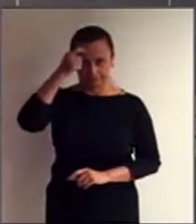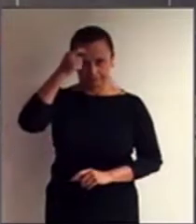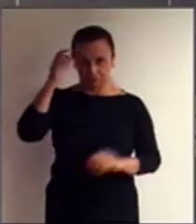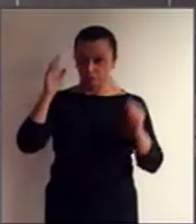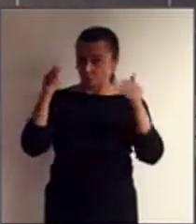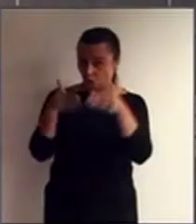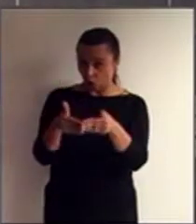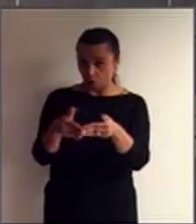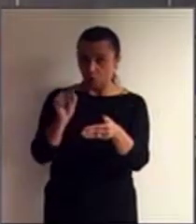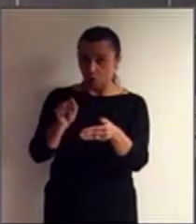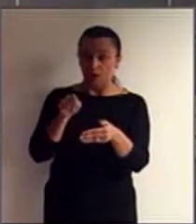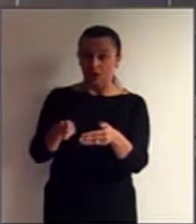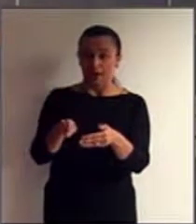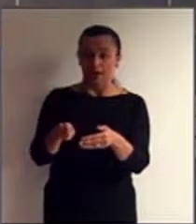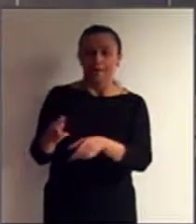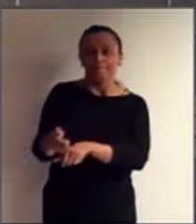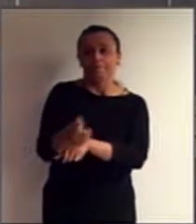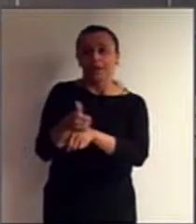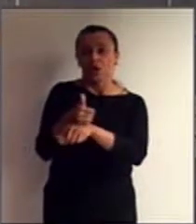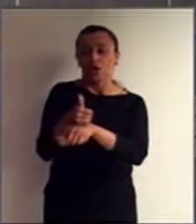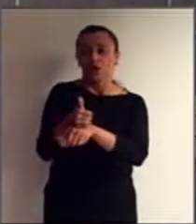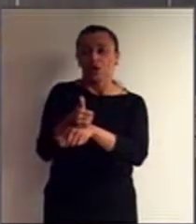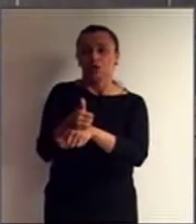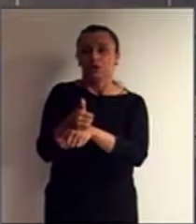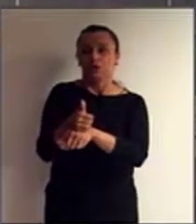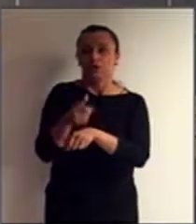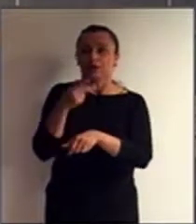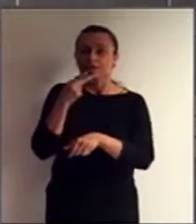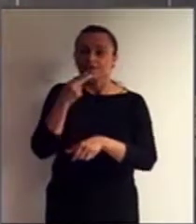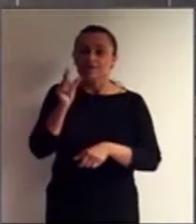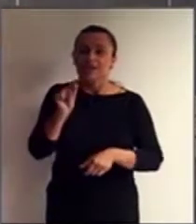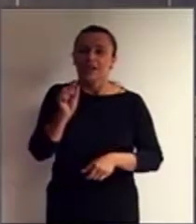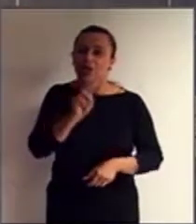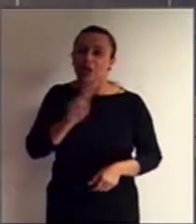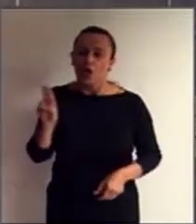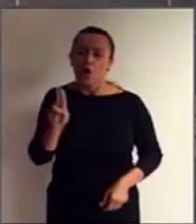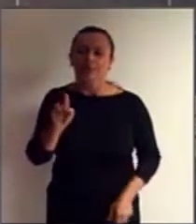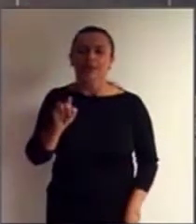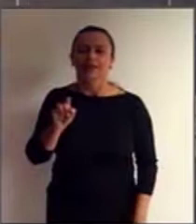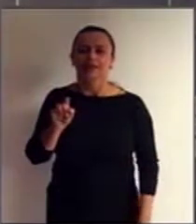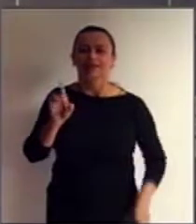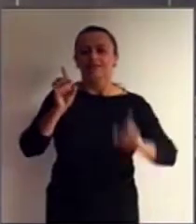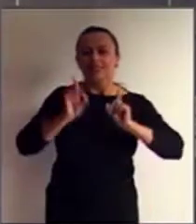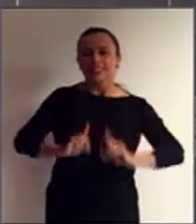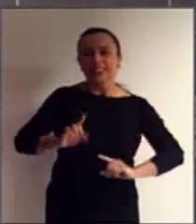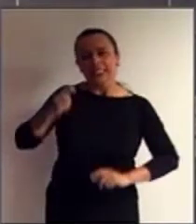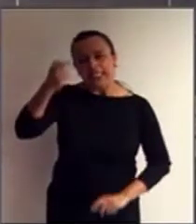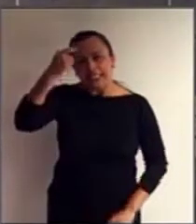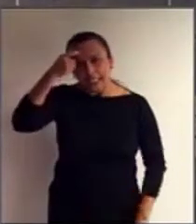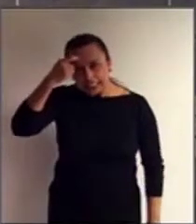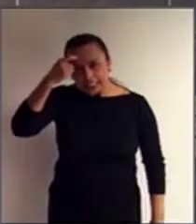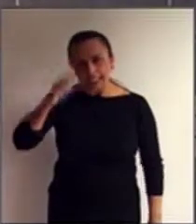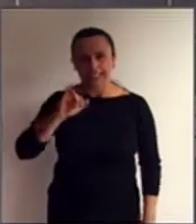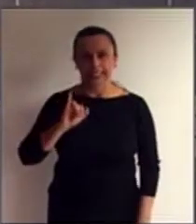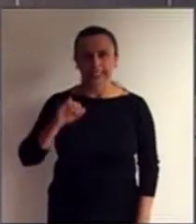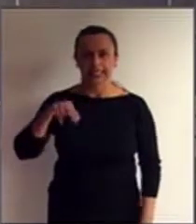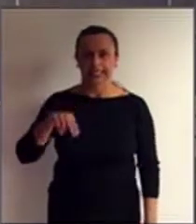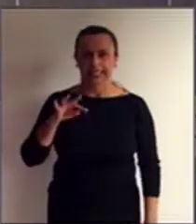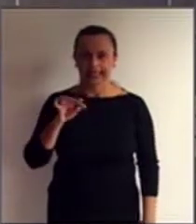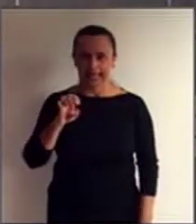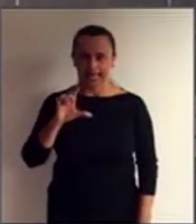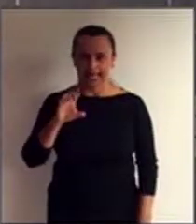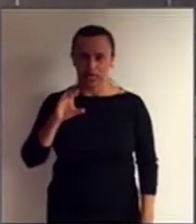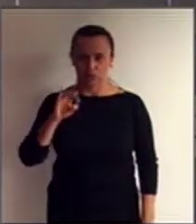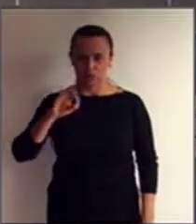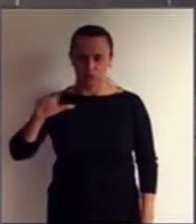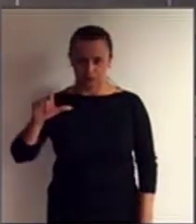melhor designar as pessoas com deficiência intelectual. e excluí